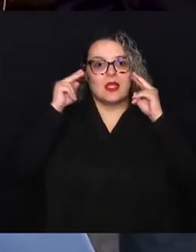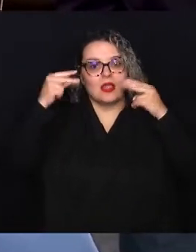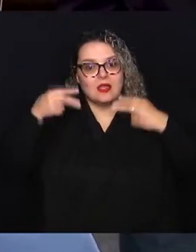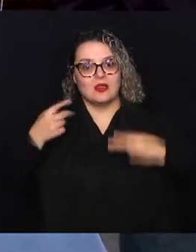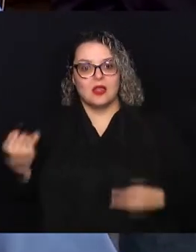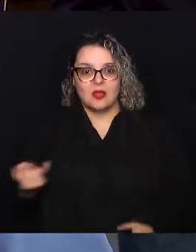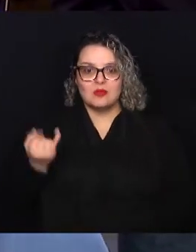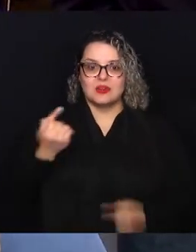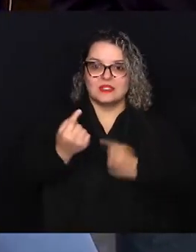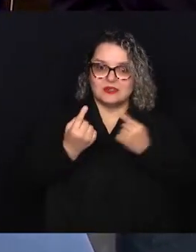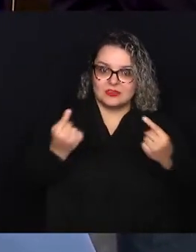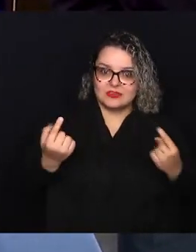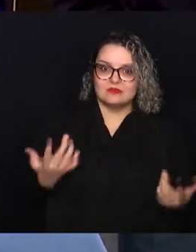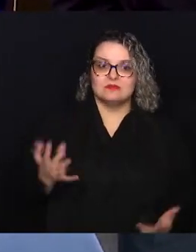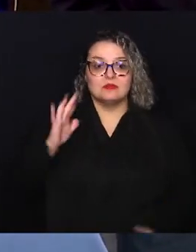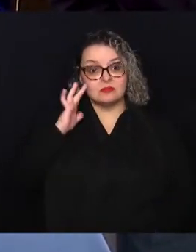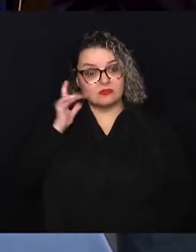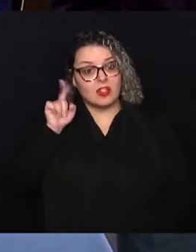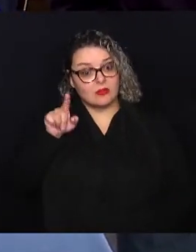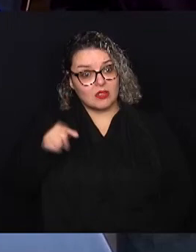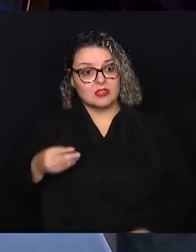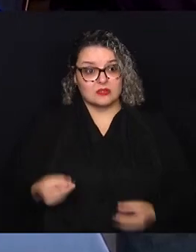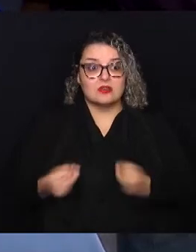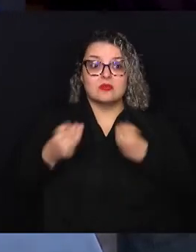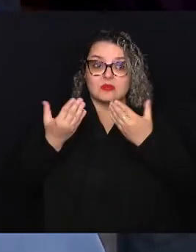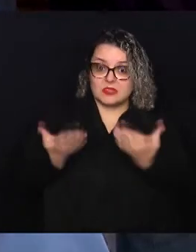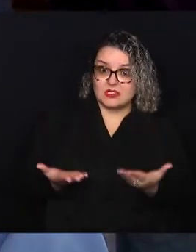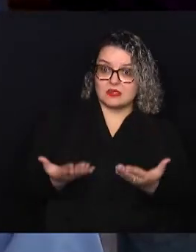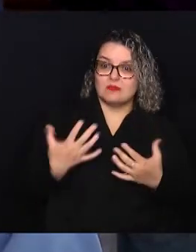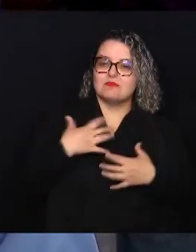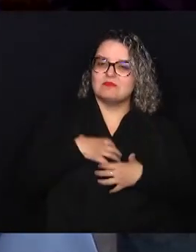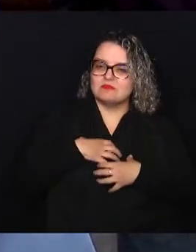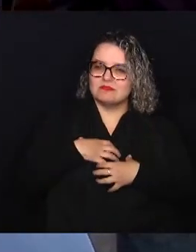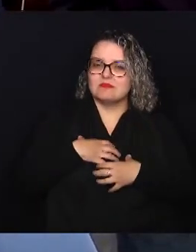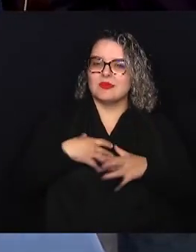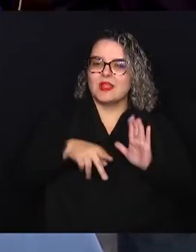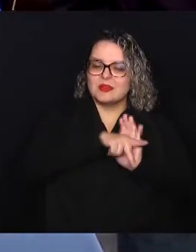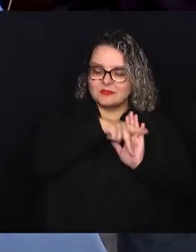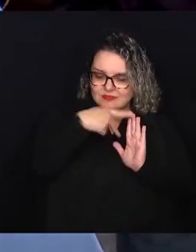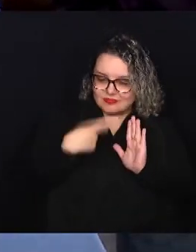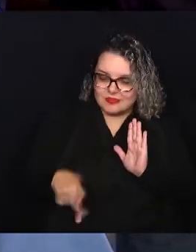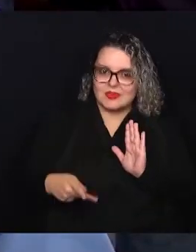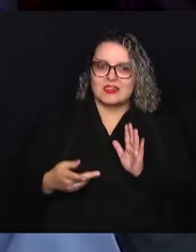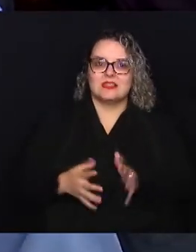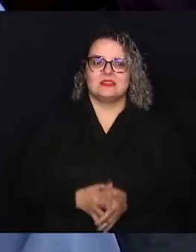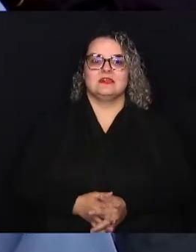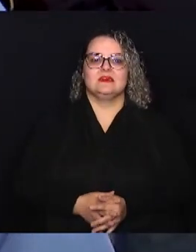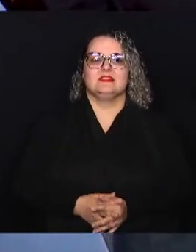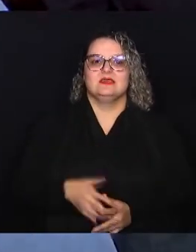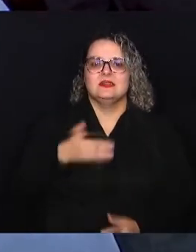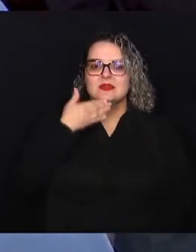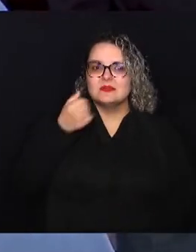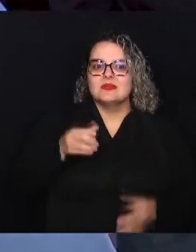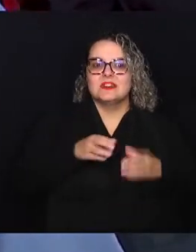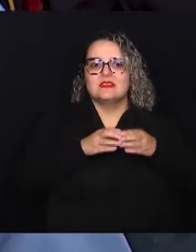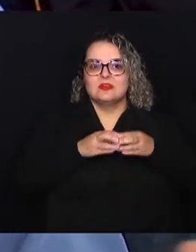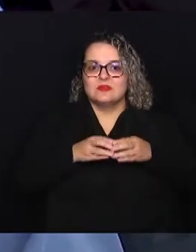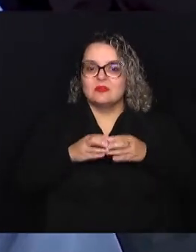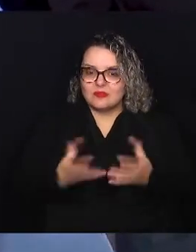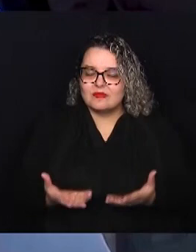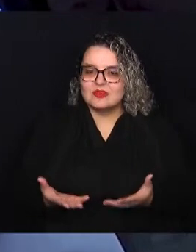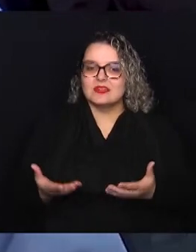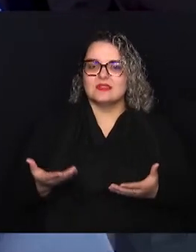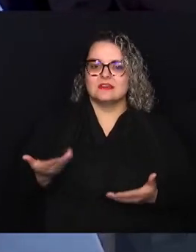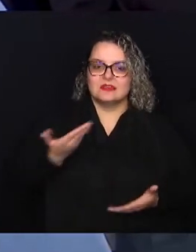importância de cada um Eu acho que isso dá uma sensação de pertencimento melhora o convívio a